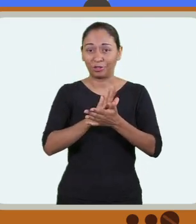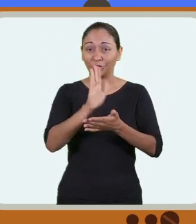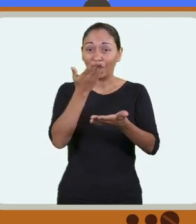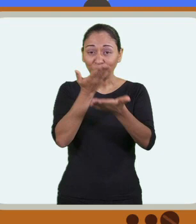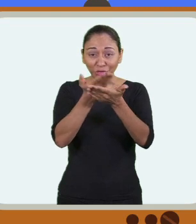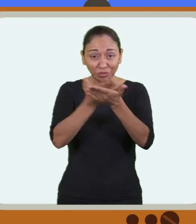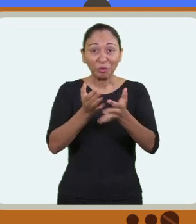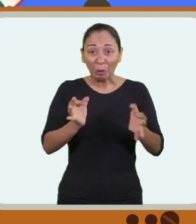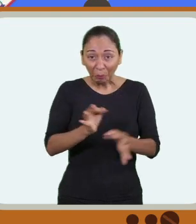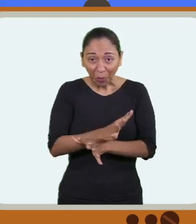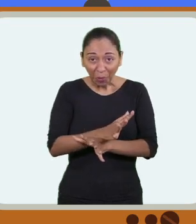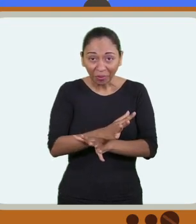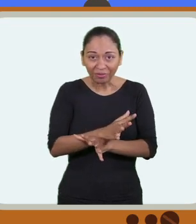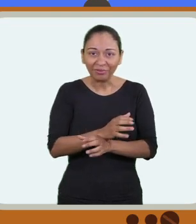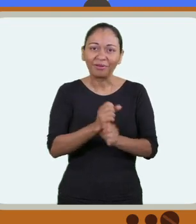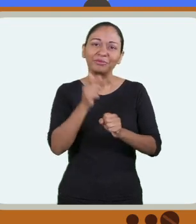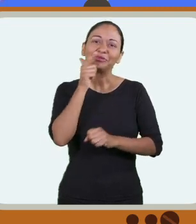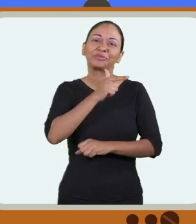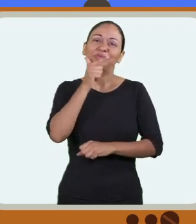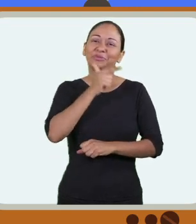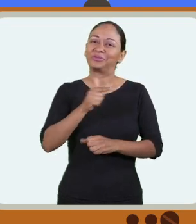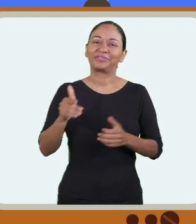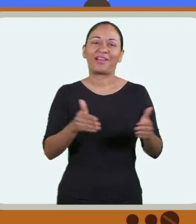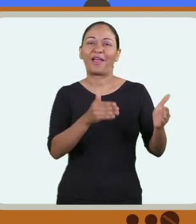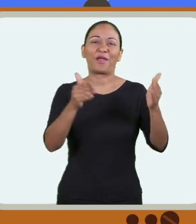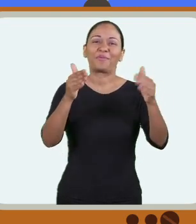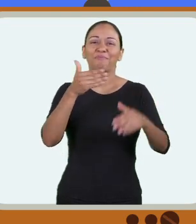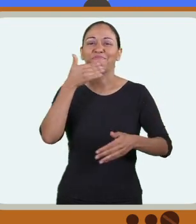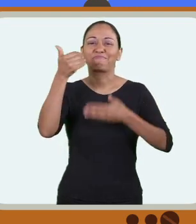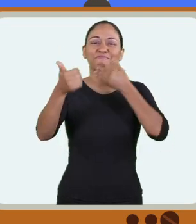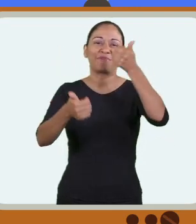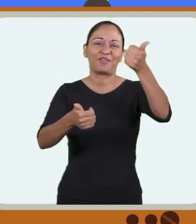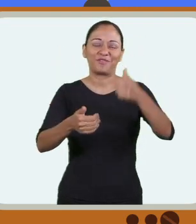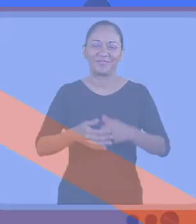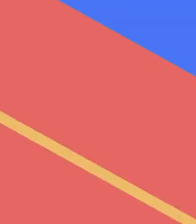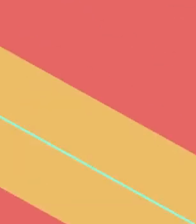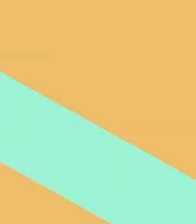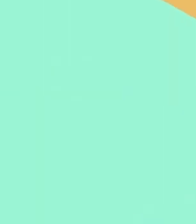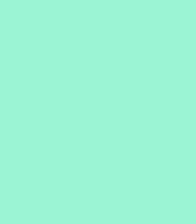com todo o conteúdo em dia, para se sair bem e seguir seu caminho brilhando.